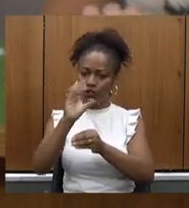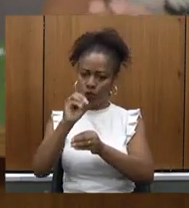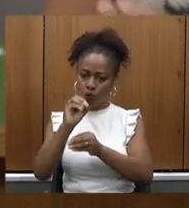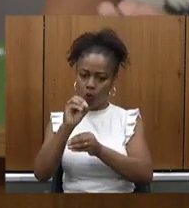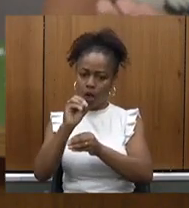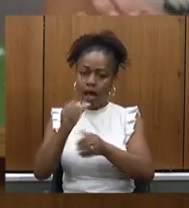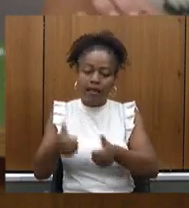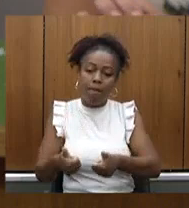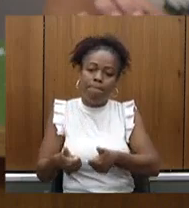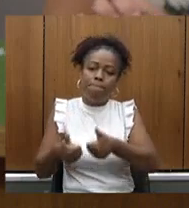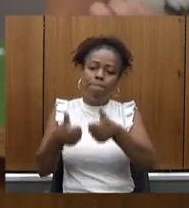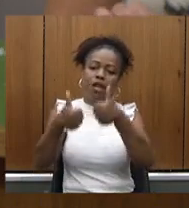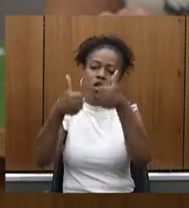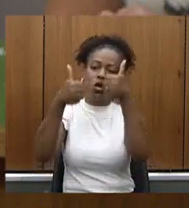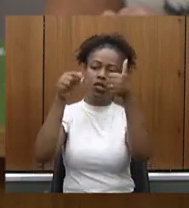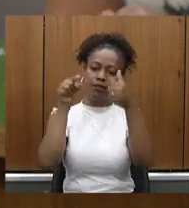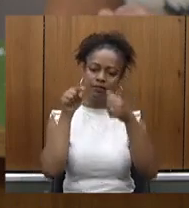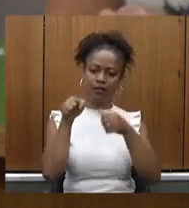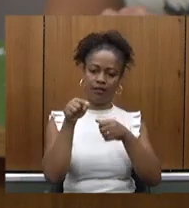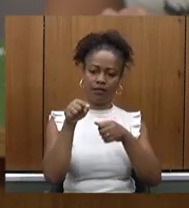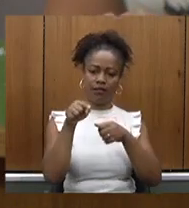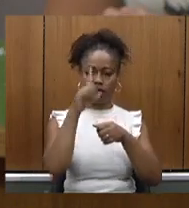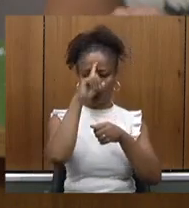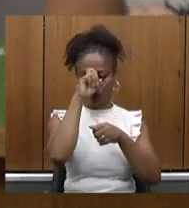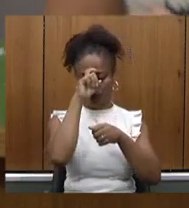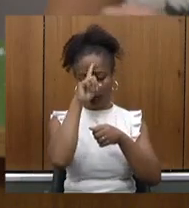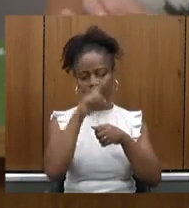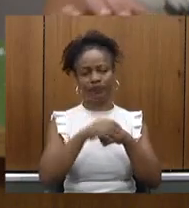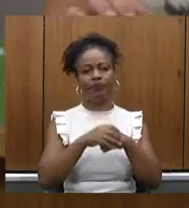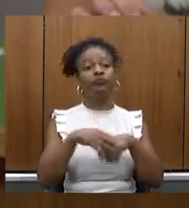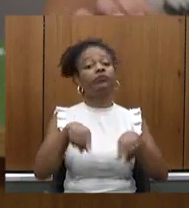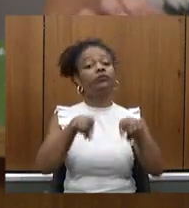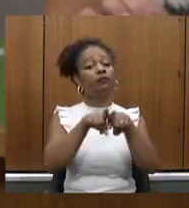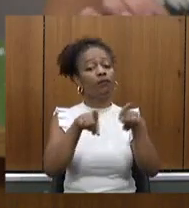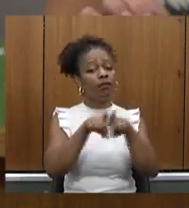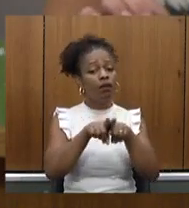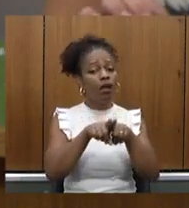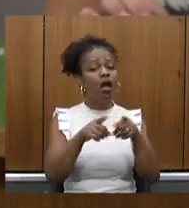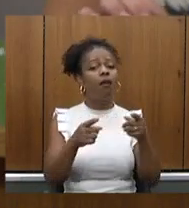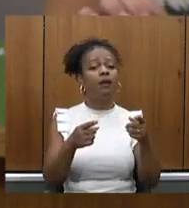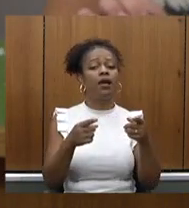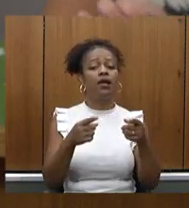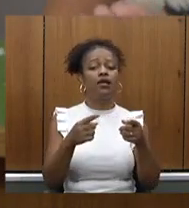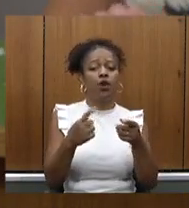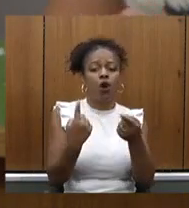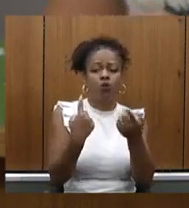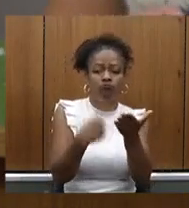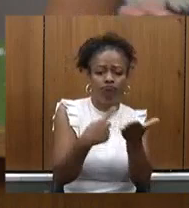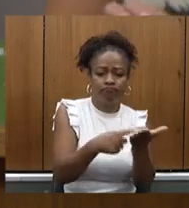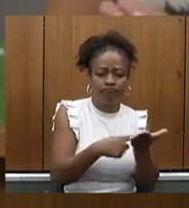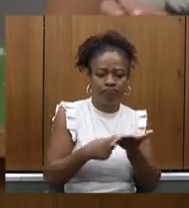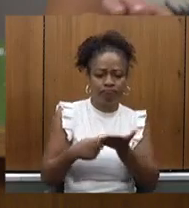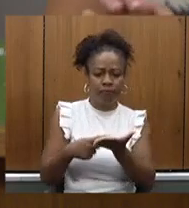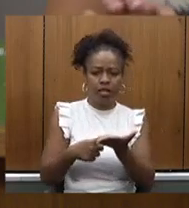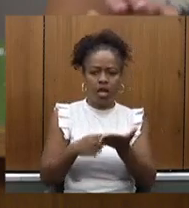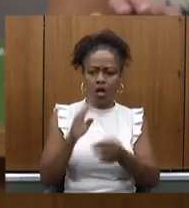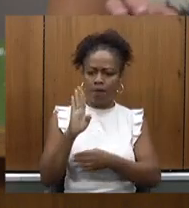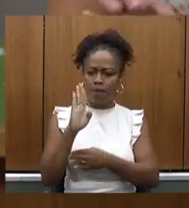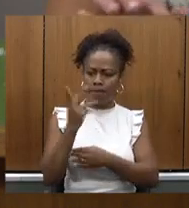do hospital além disso articulamos com o município de Belo Horizonte uma vez que várias políticas estão sendo